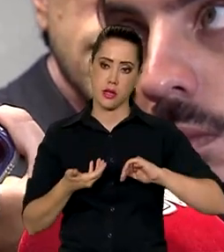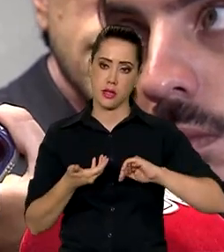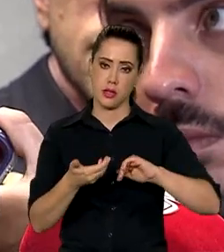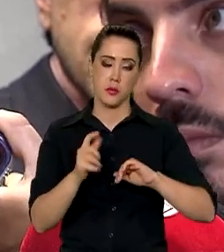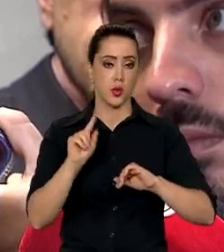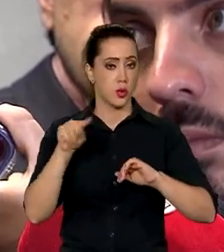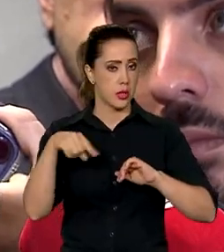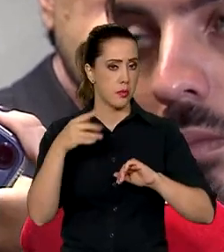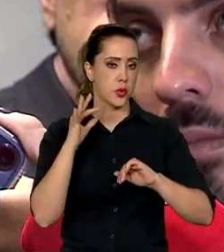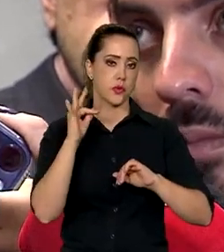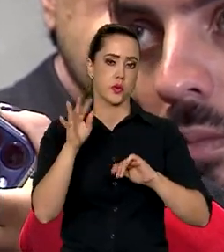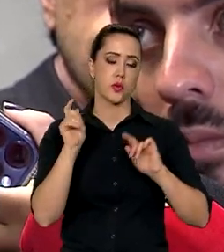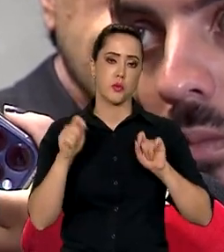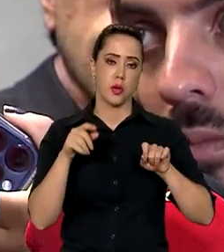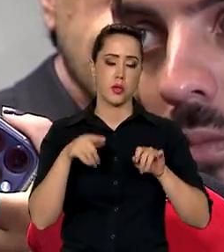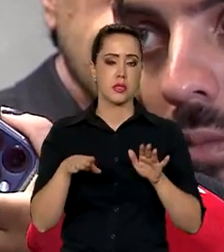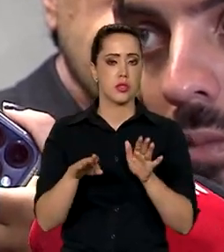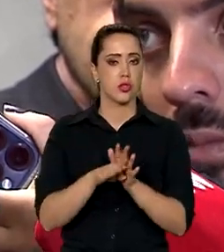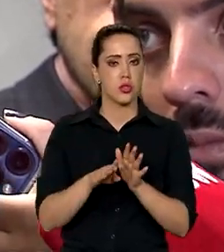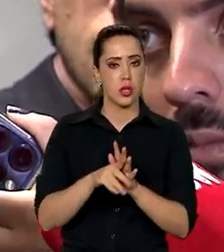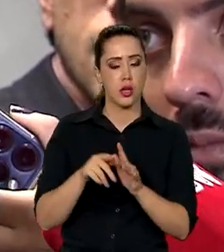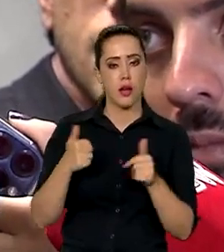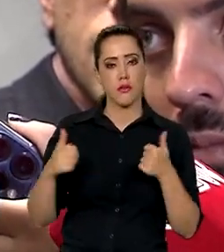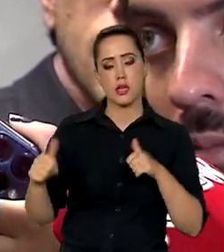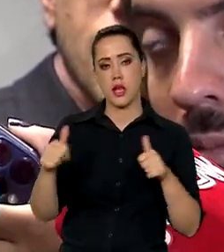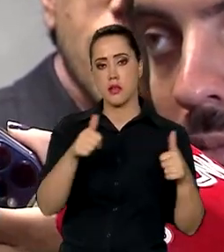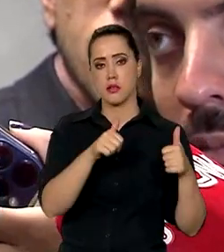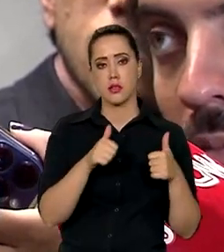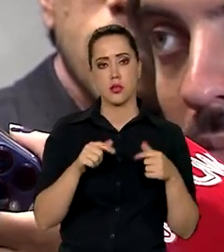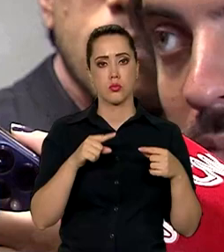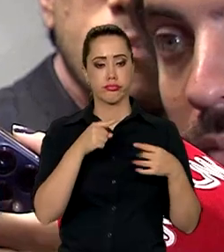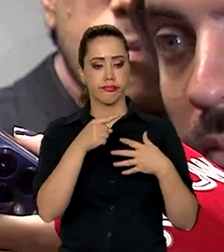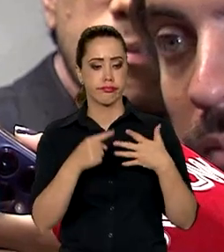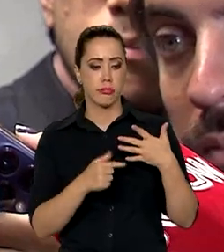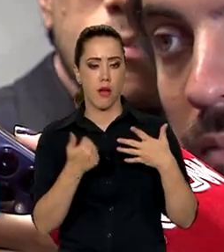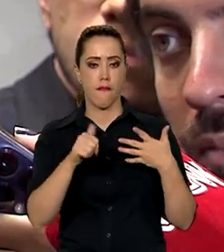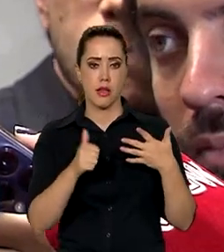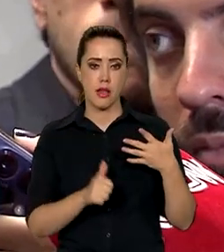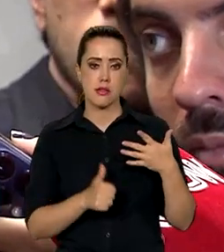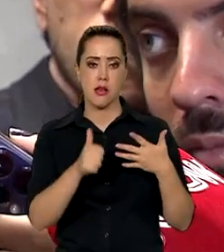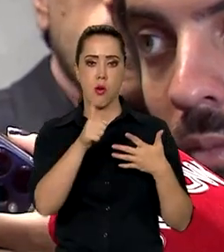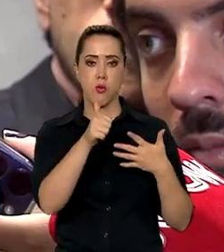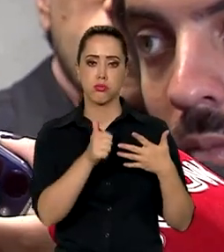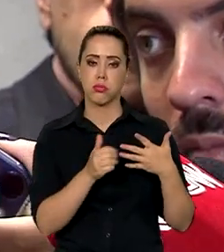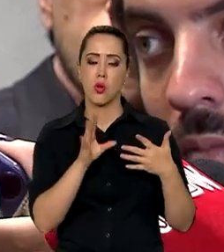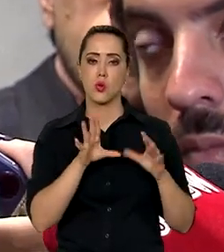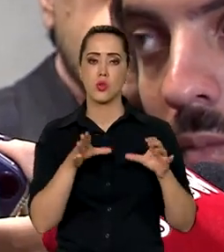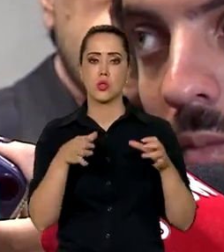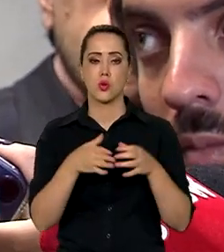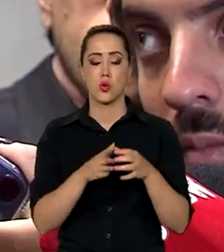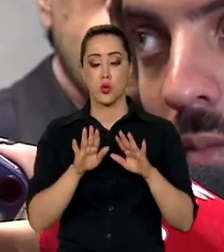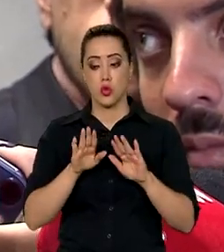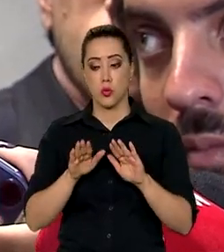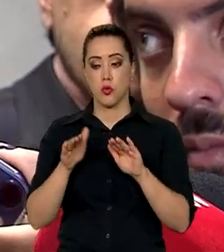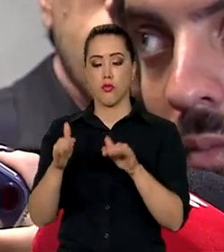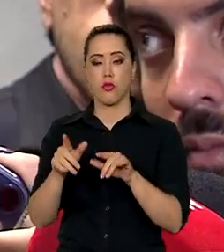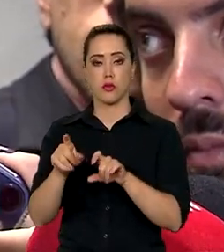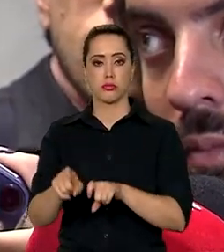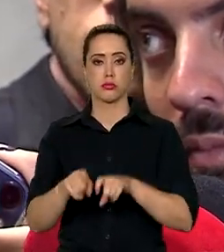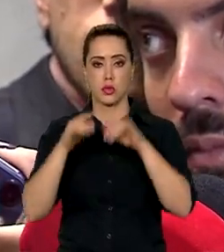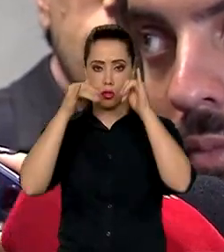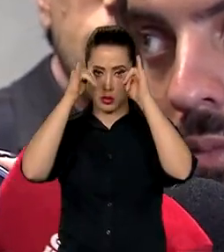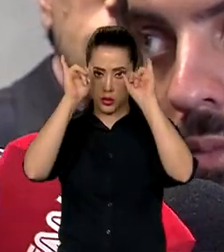segundo momento, possa se chegar a como definir métricas e parâmetros para esse segmento, que também está